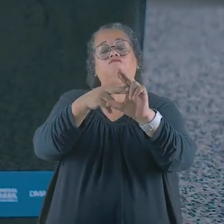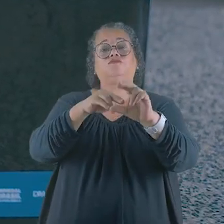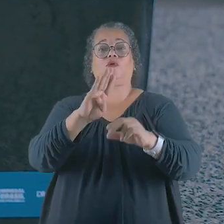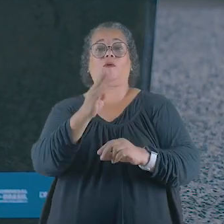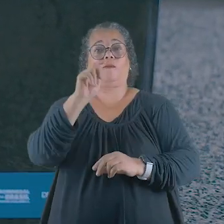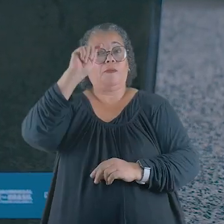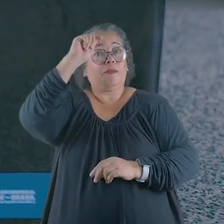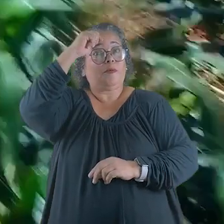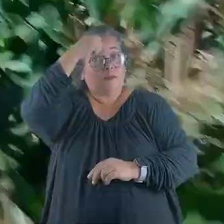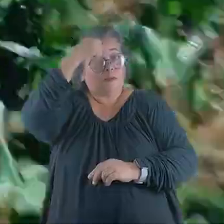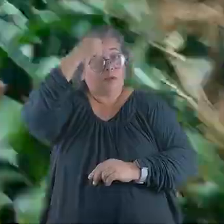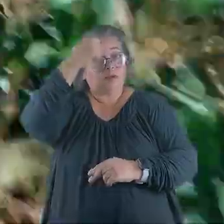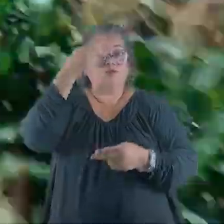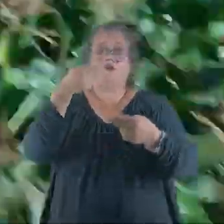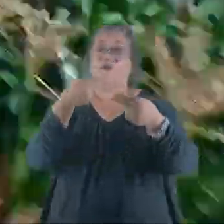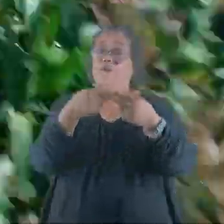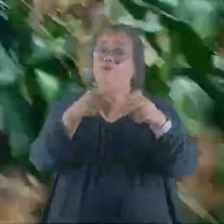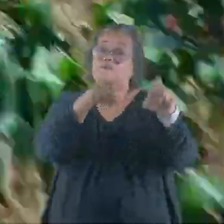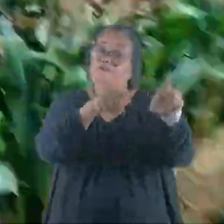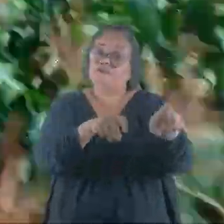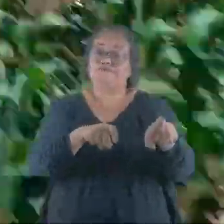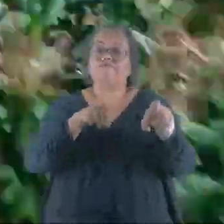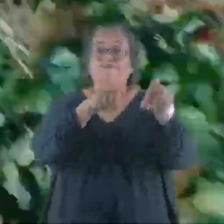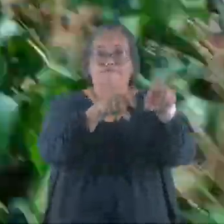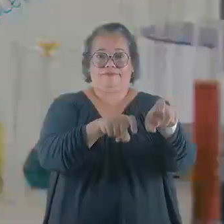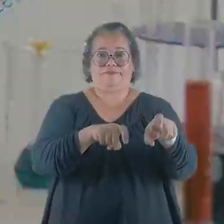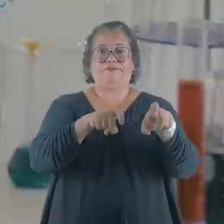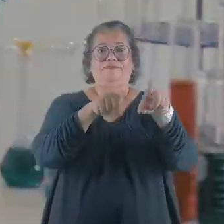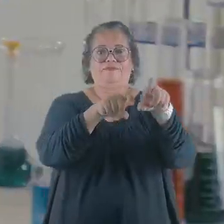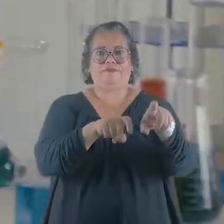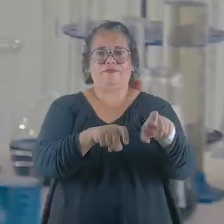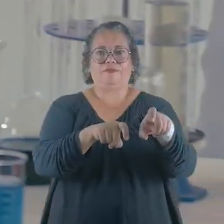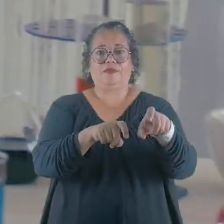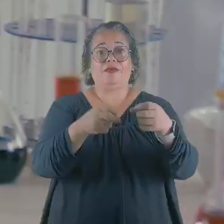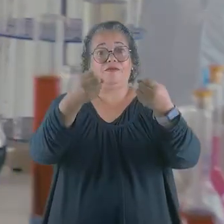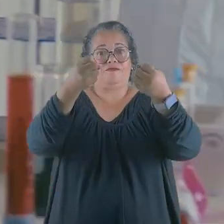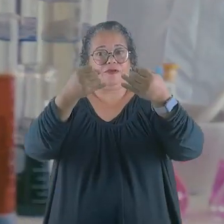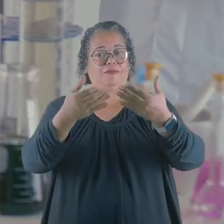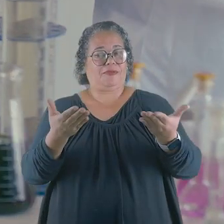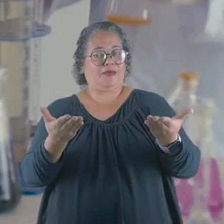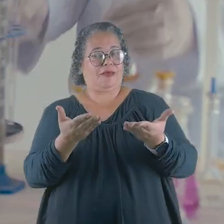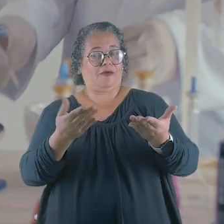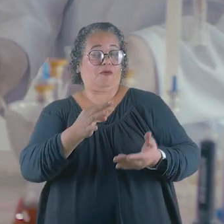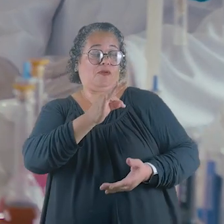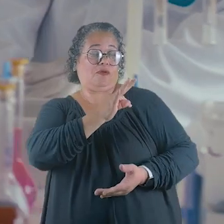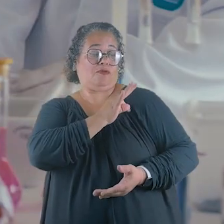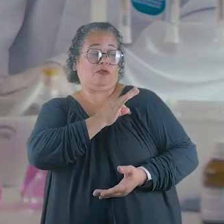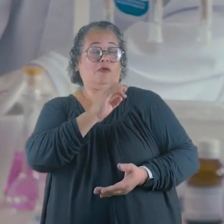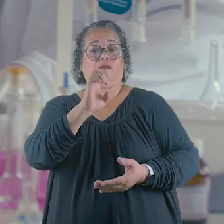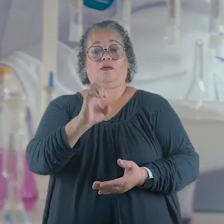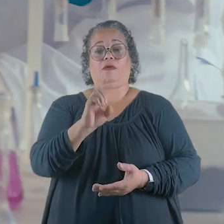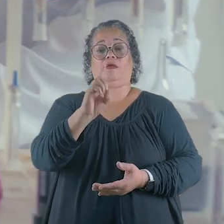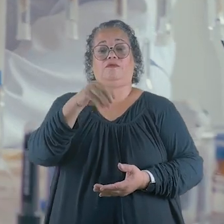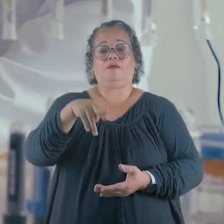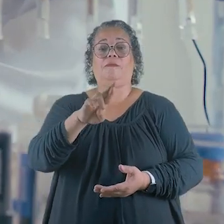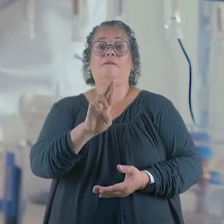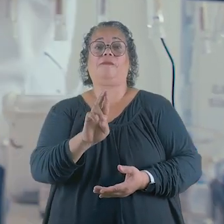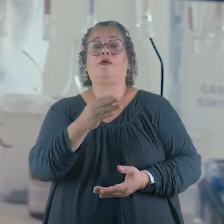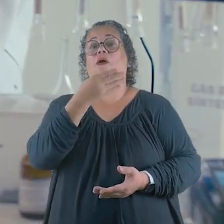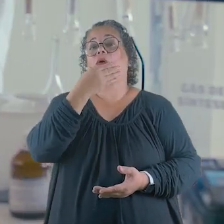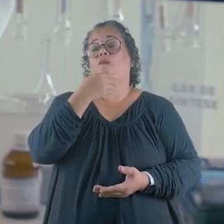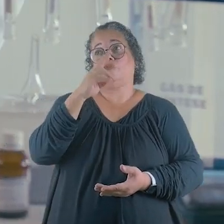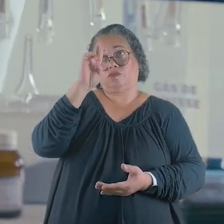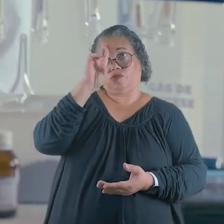biocarvão, que pode ser utilizado na agricultura. E quem vai explicar isso para a gente é o tecnólogo Edmar Gerinsky,